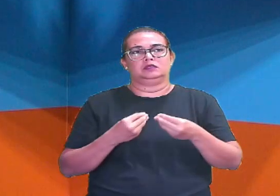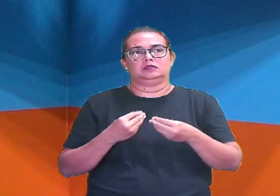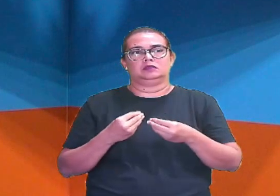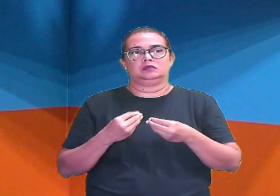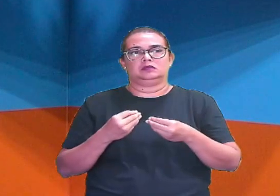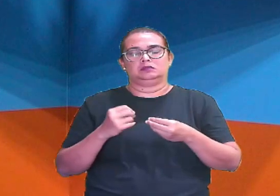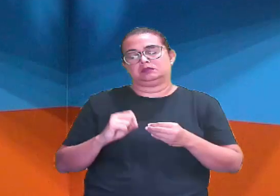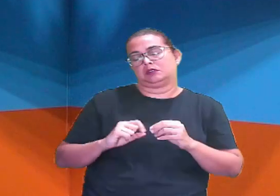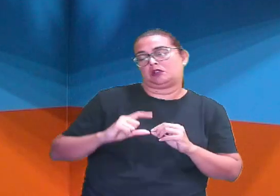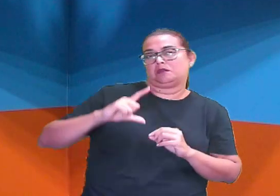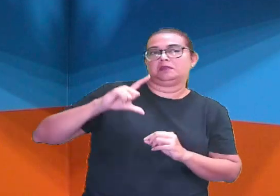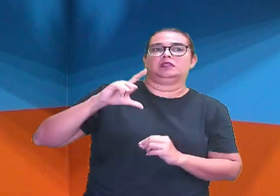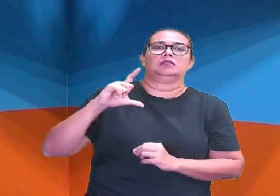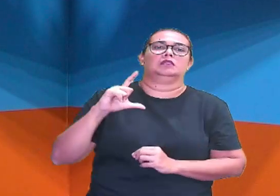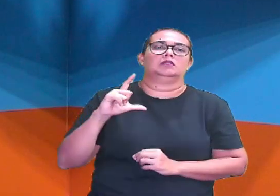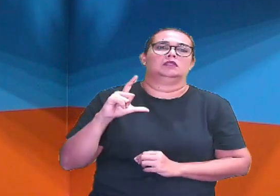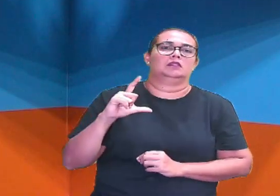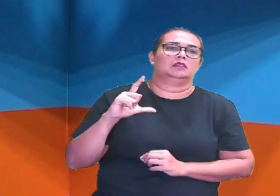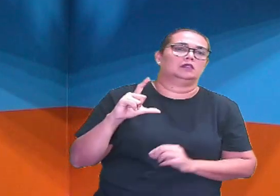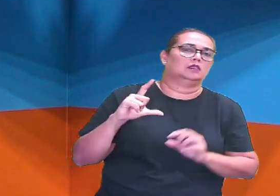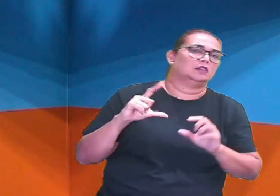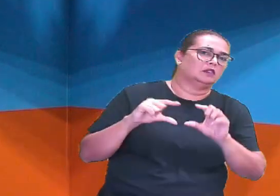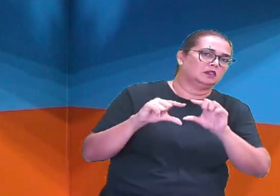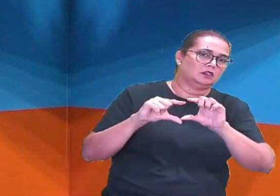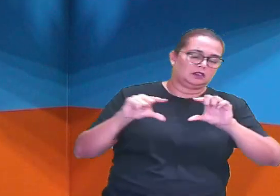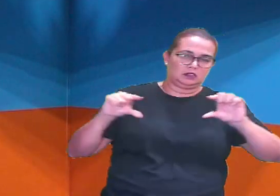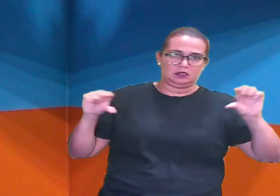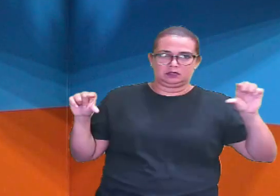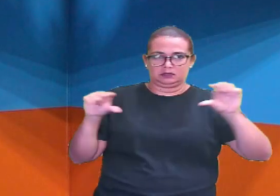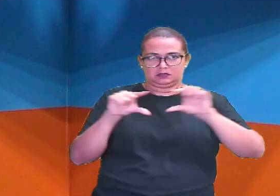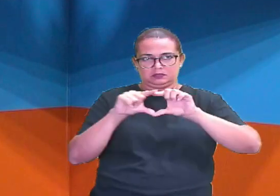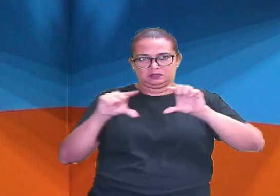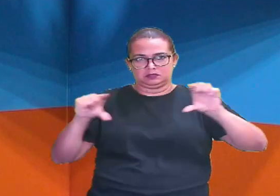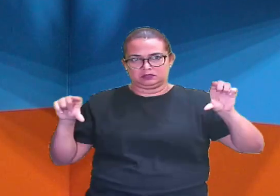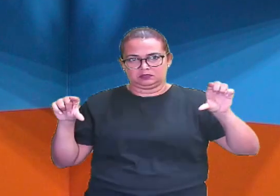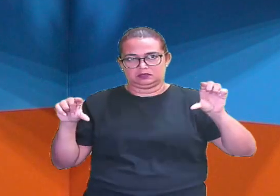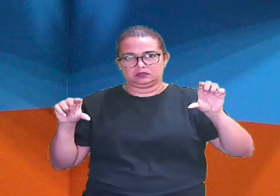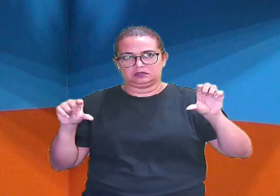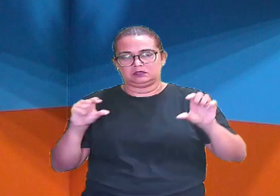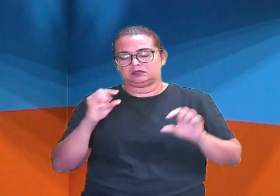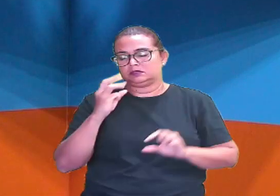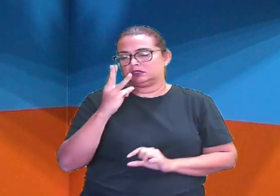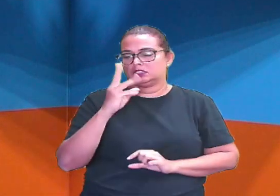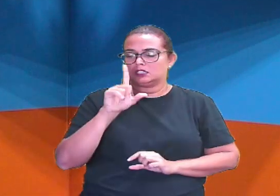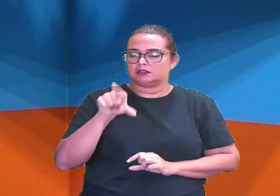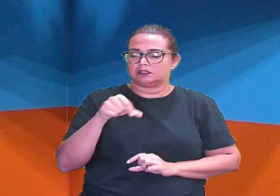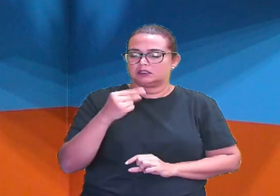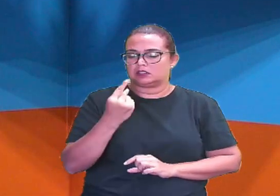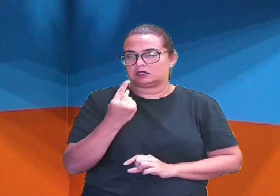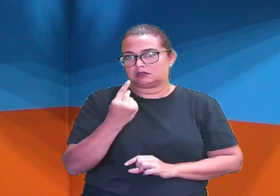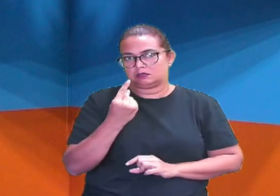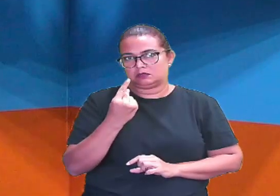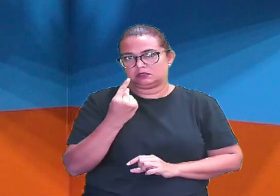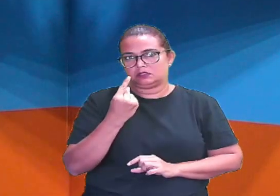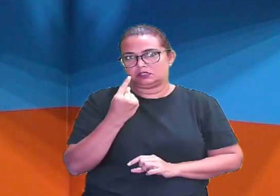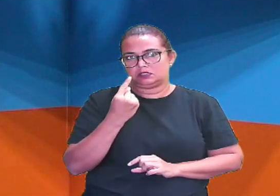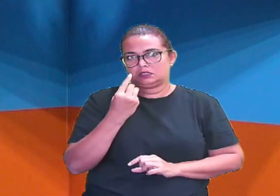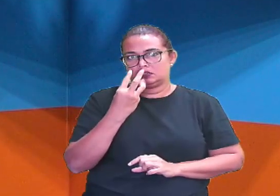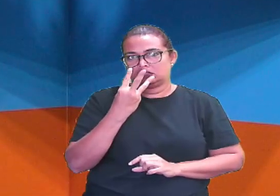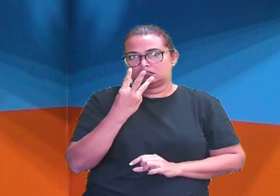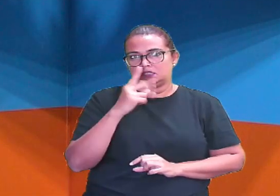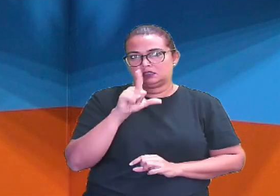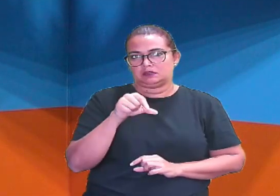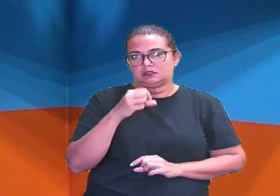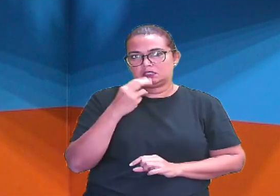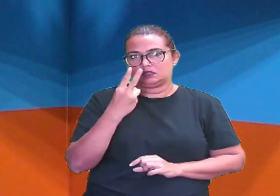maior Tá certo? Olha aqui esse espaço aqui ó 3,1 E 3,2